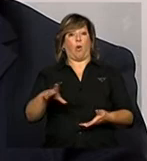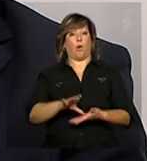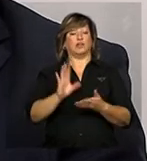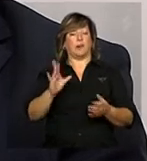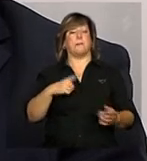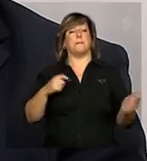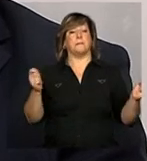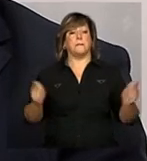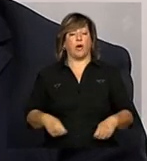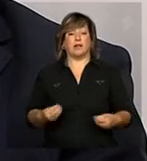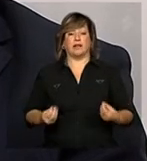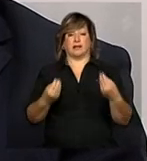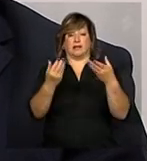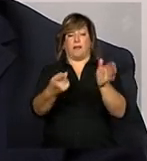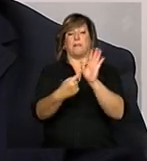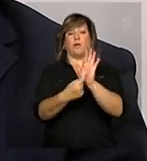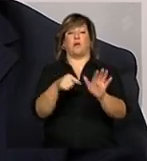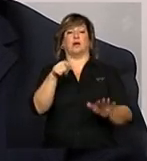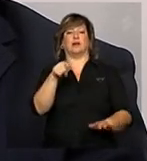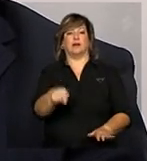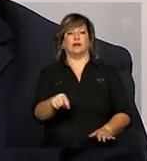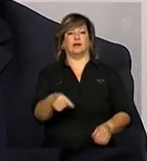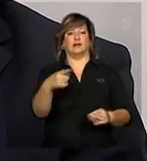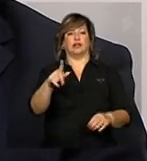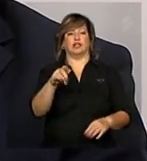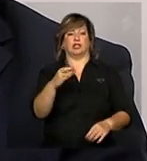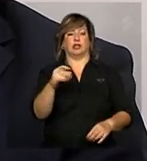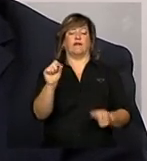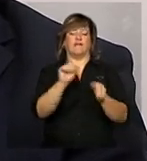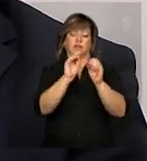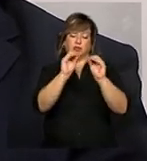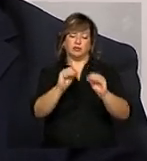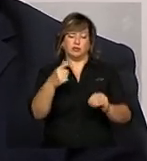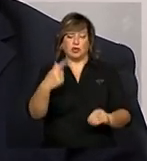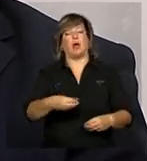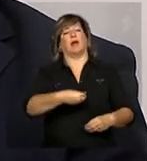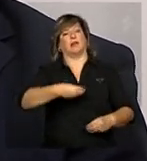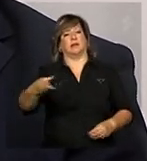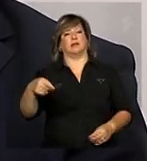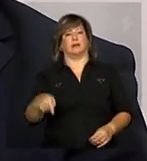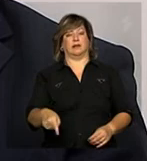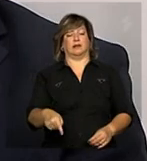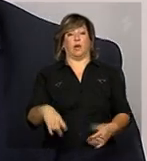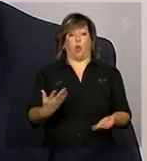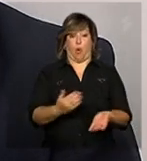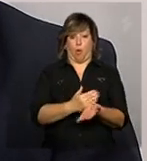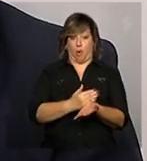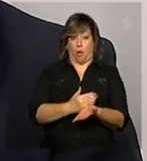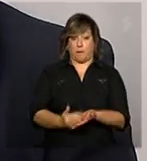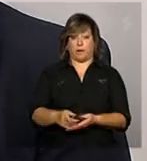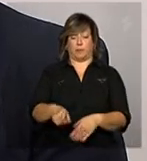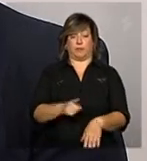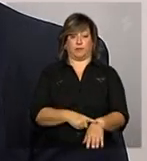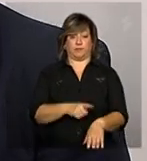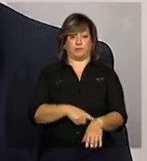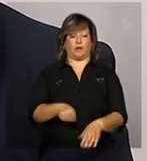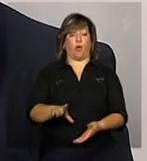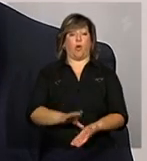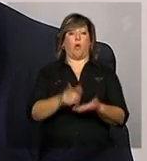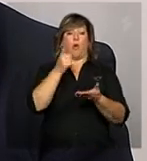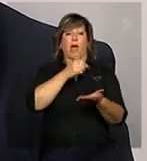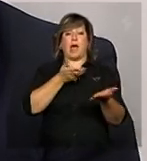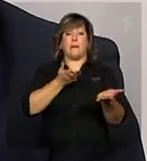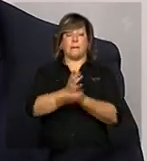condições de devolver o demonstrativo para o gestor repreencher e reencaminhá-lo. A partir do momento que o conselho aprovar o